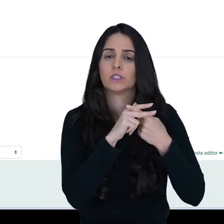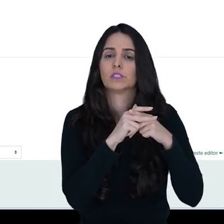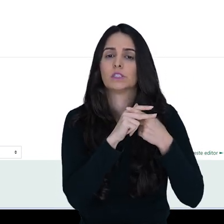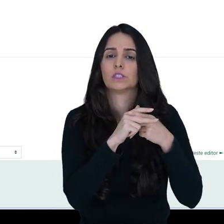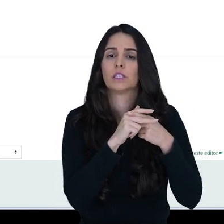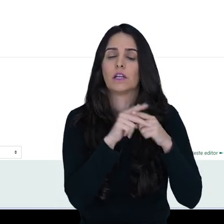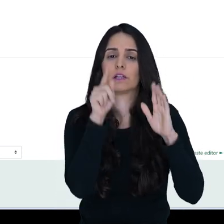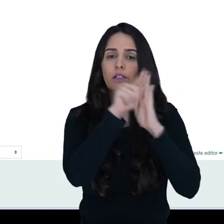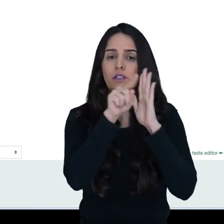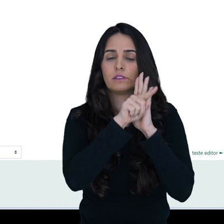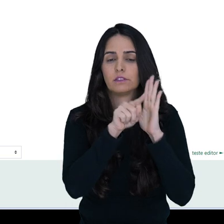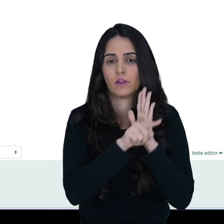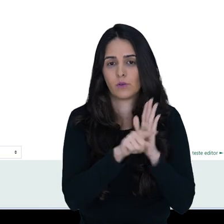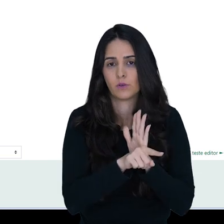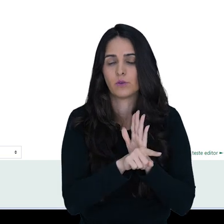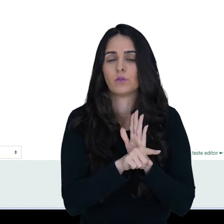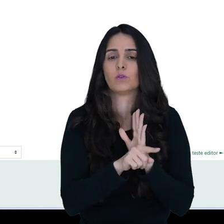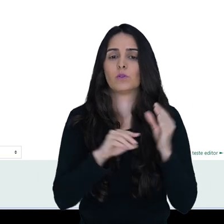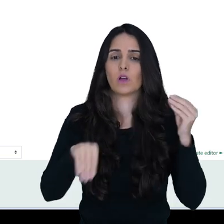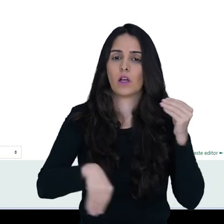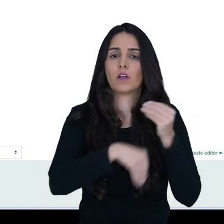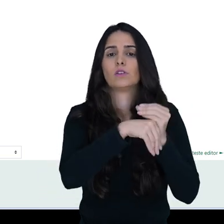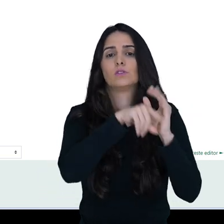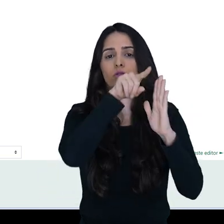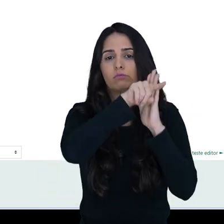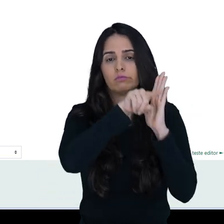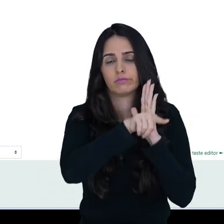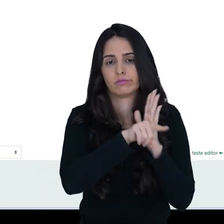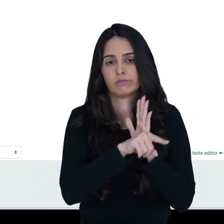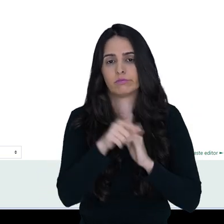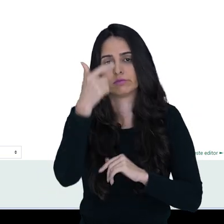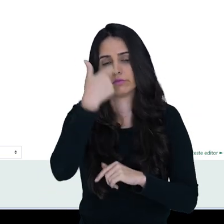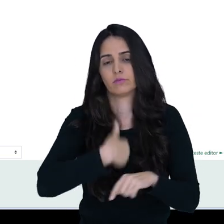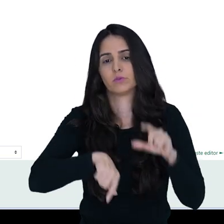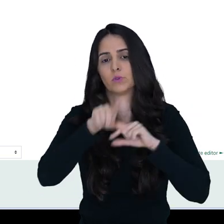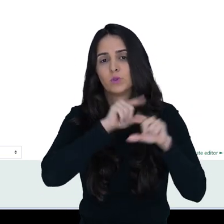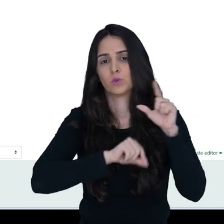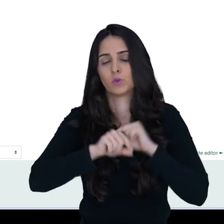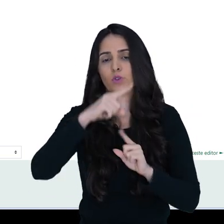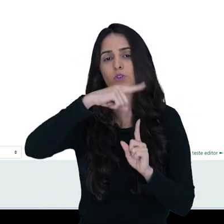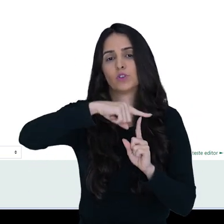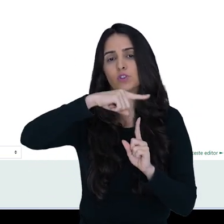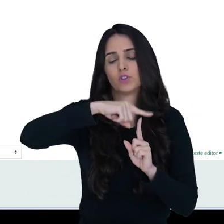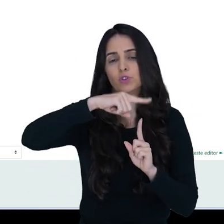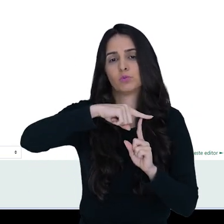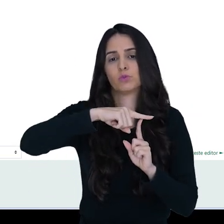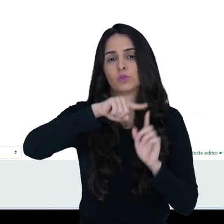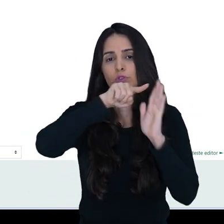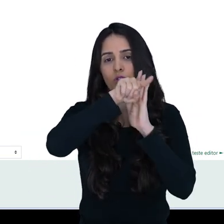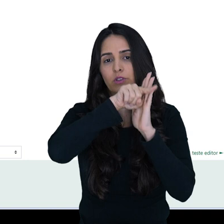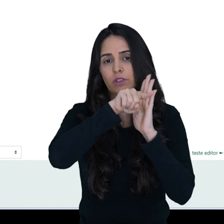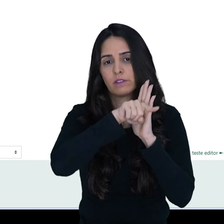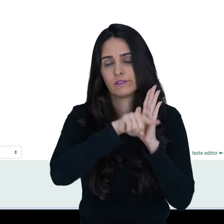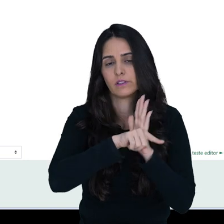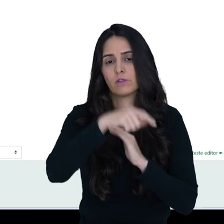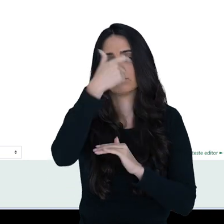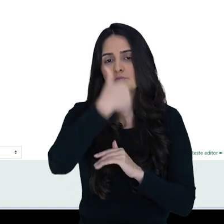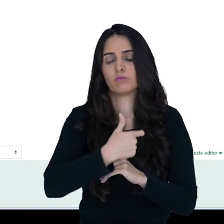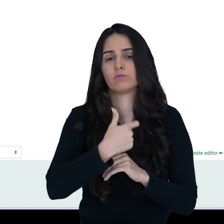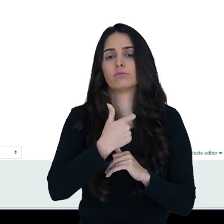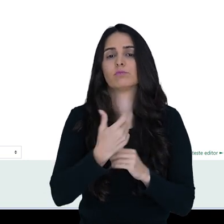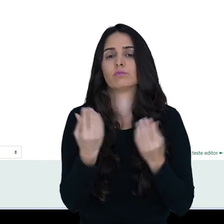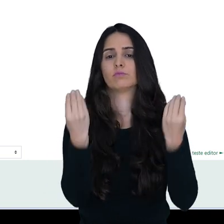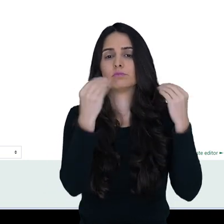editar questões e vou, então, adicionar uma questão. E aí, eu escolho o tipo de